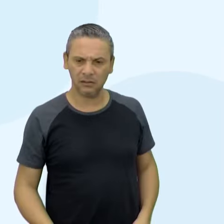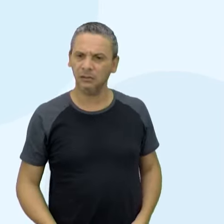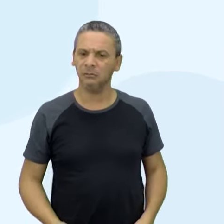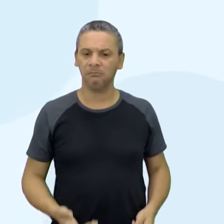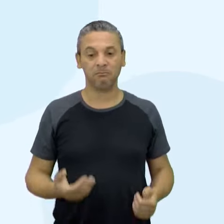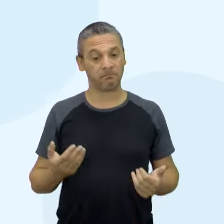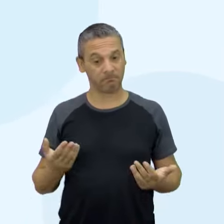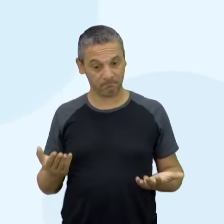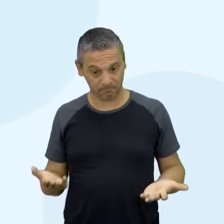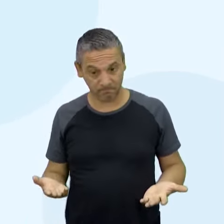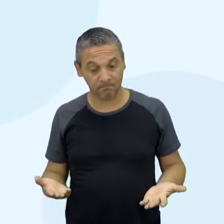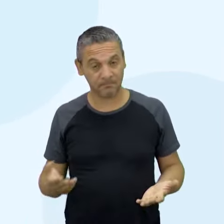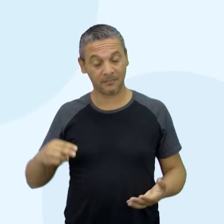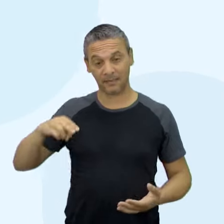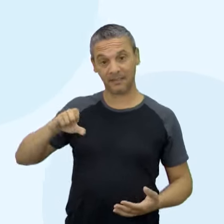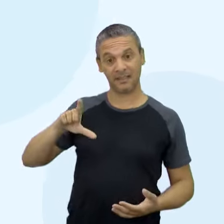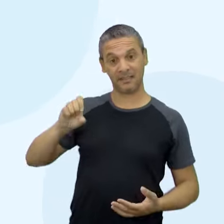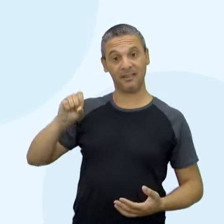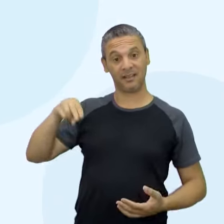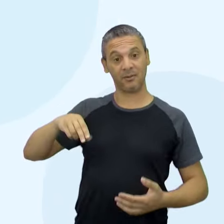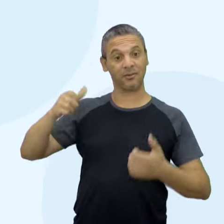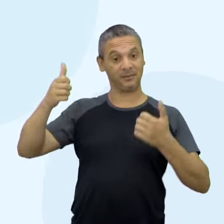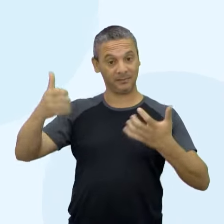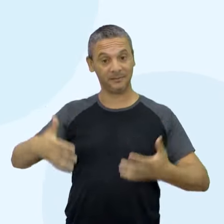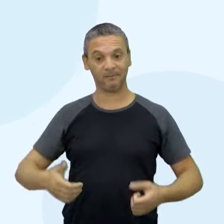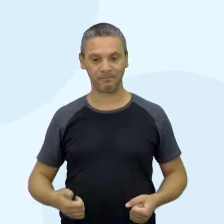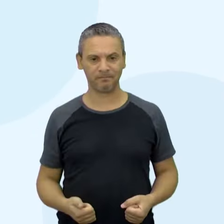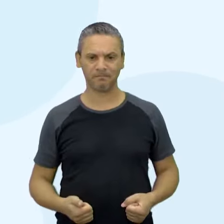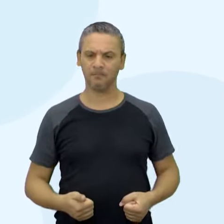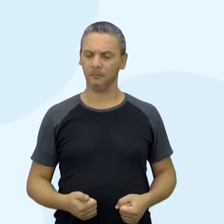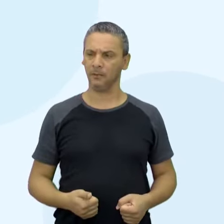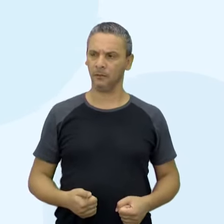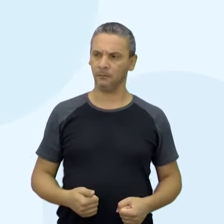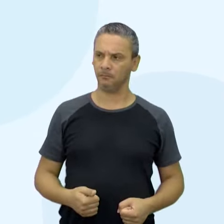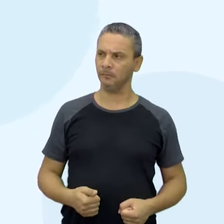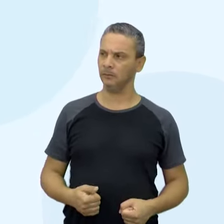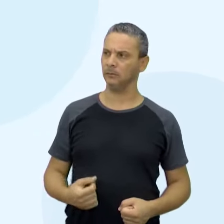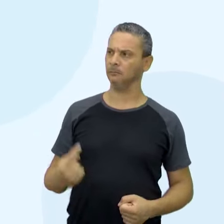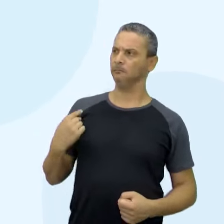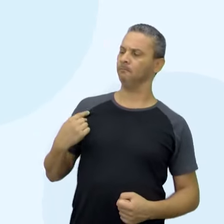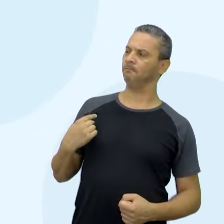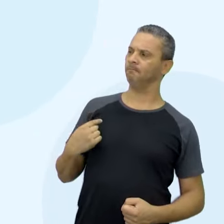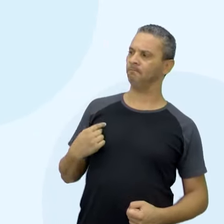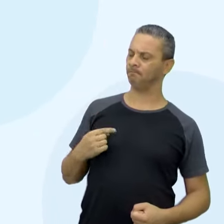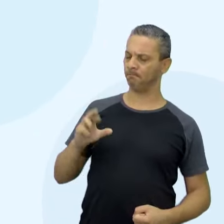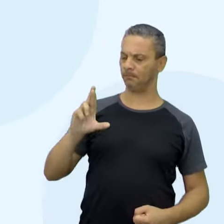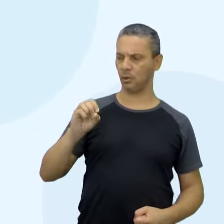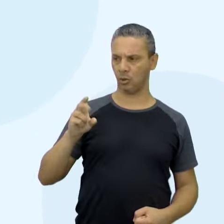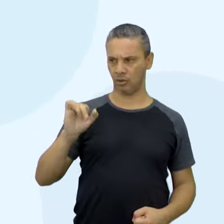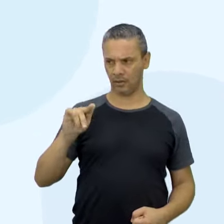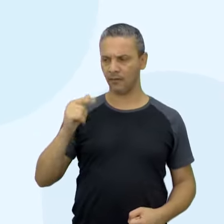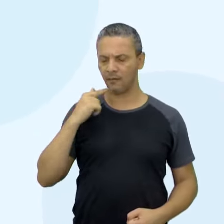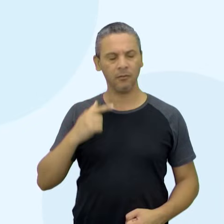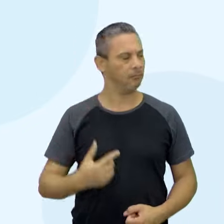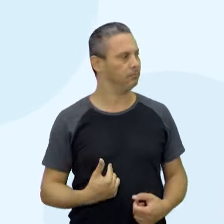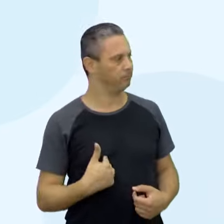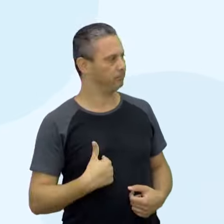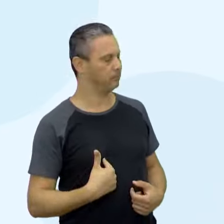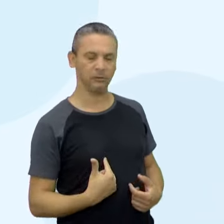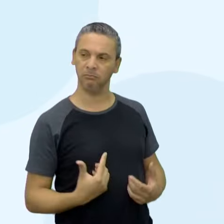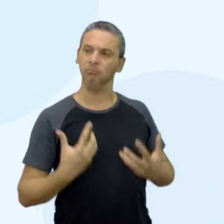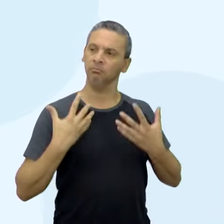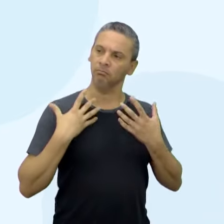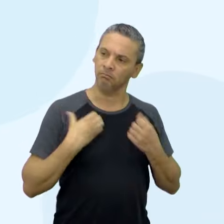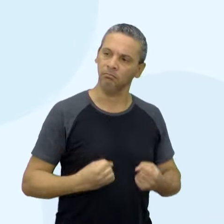como diria Nelson Rodrigues. Desafiado pelo Rodrigo, o outro amigo, aceitei o convite